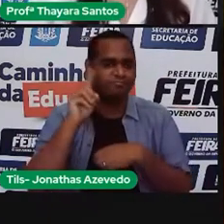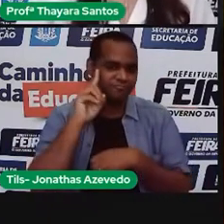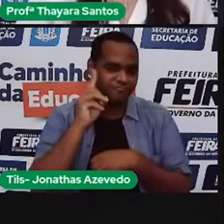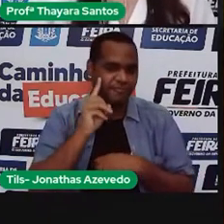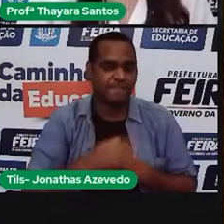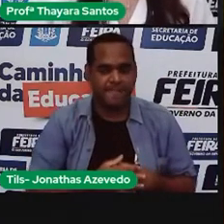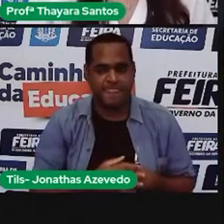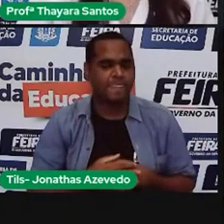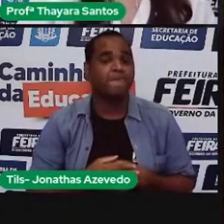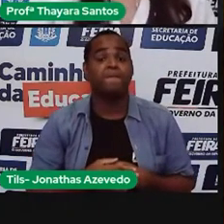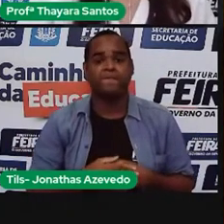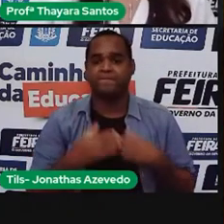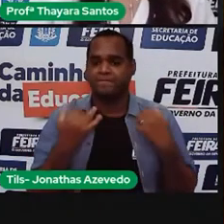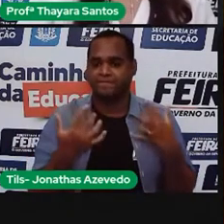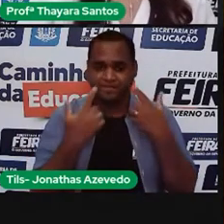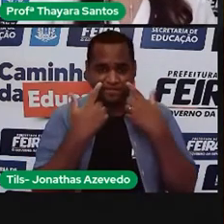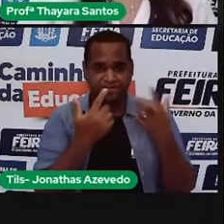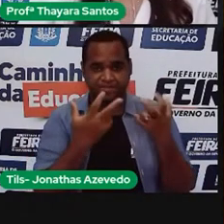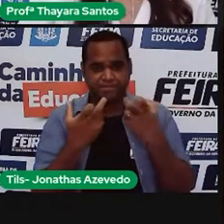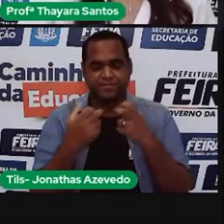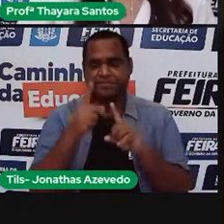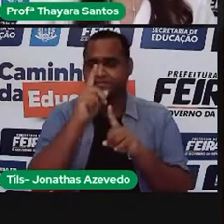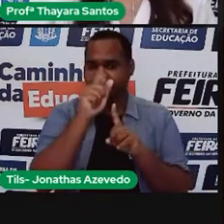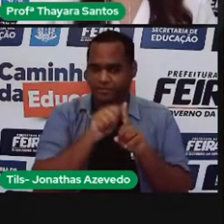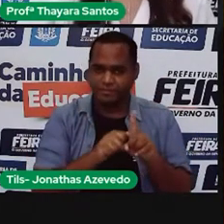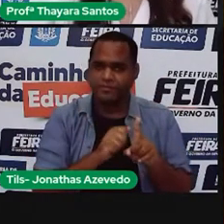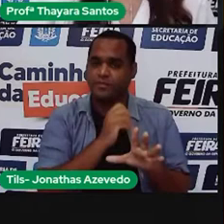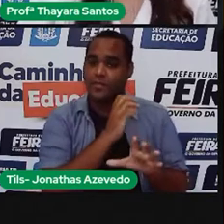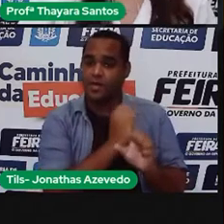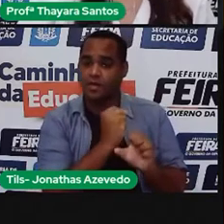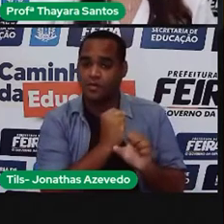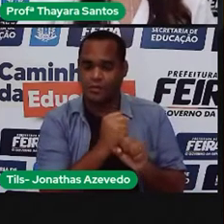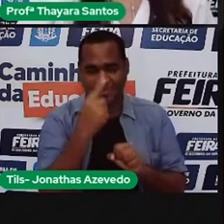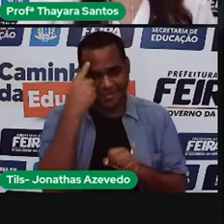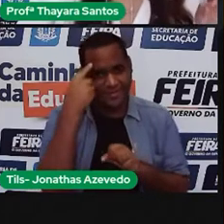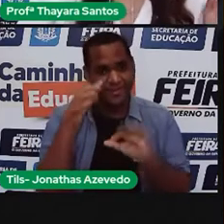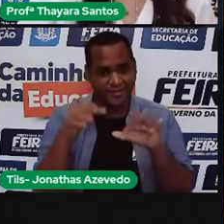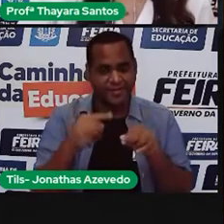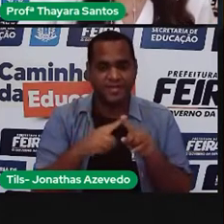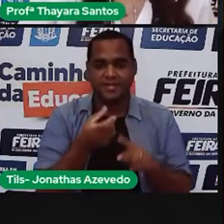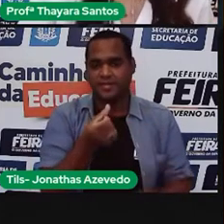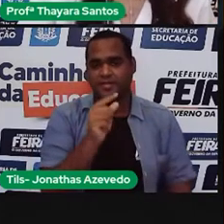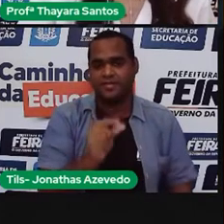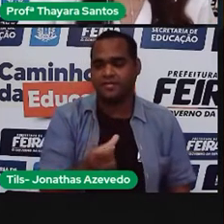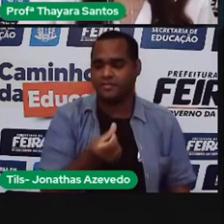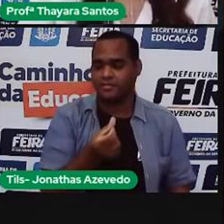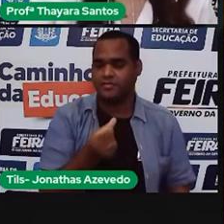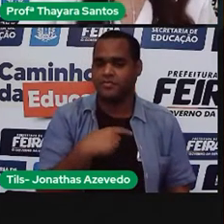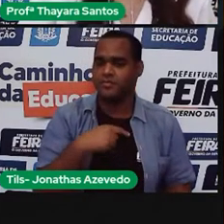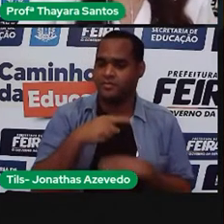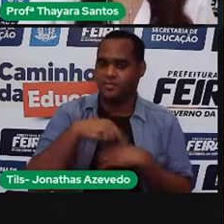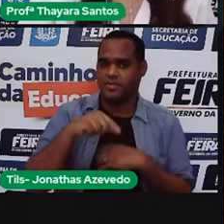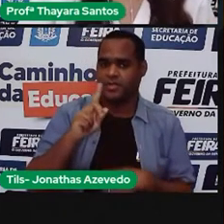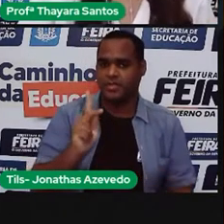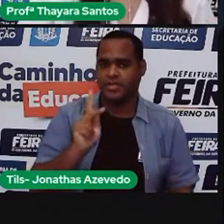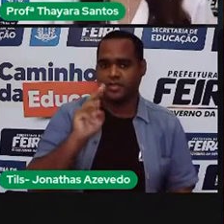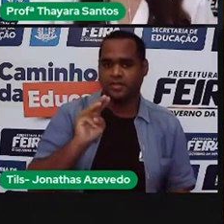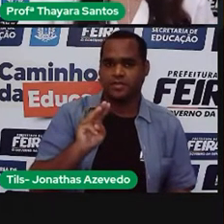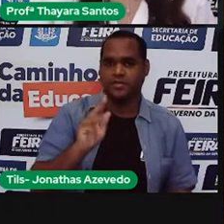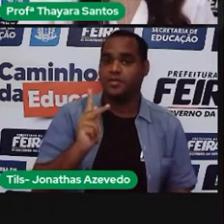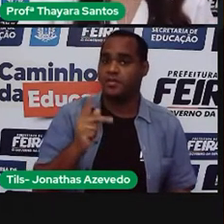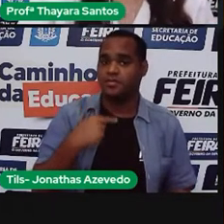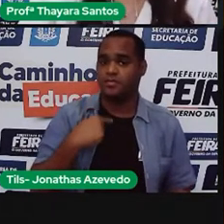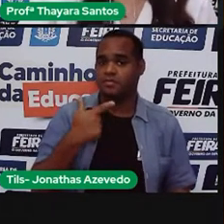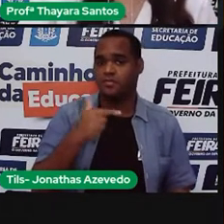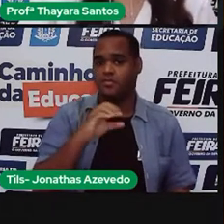E a gente viu que se a gente pensar em um mês, esses 6,6 quilowatt hora vão ser 204